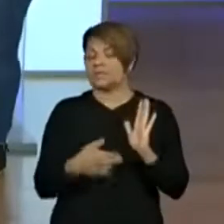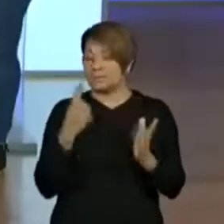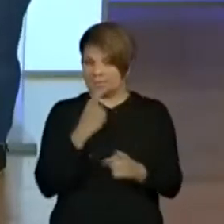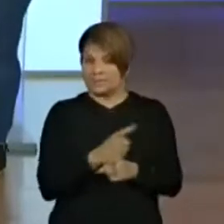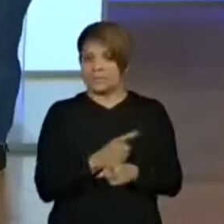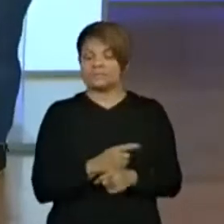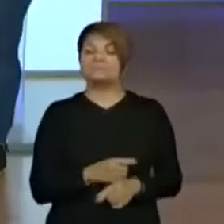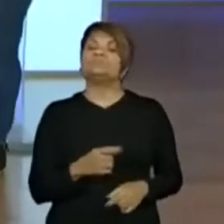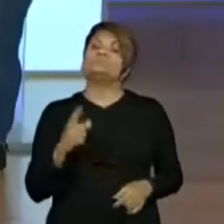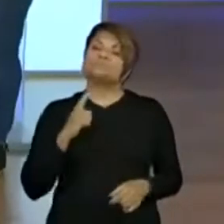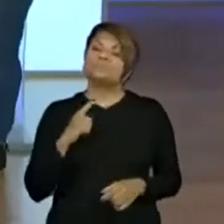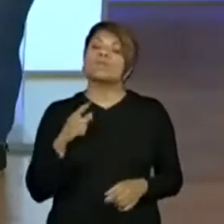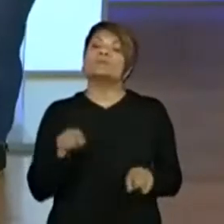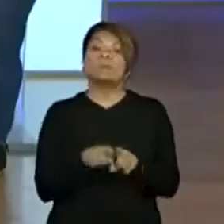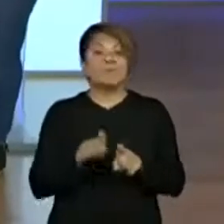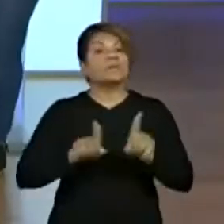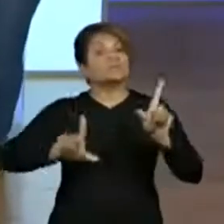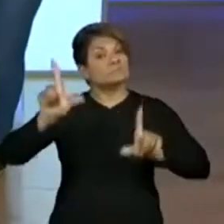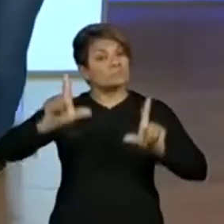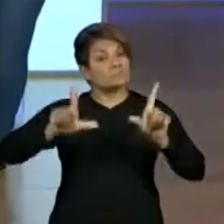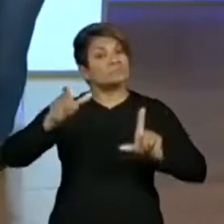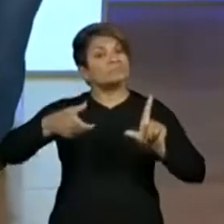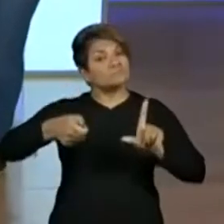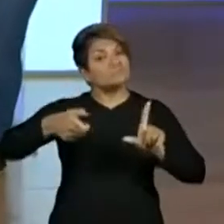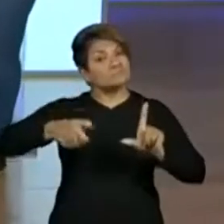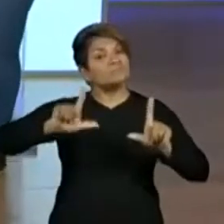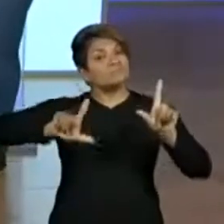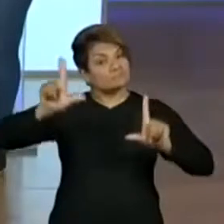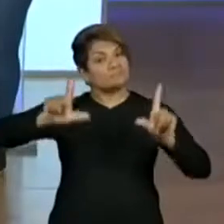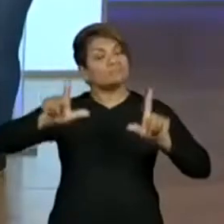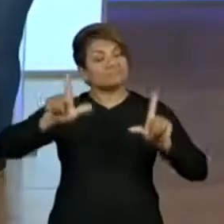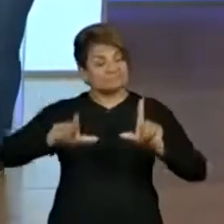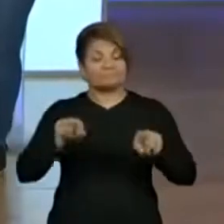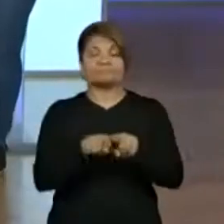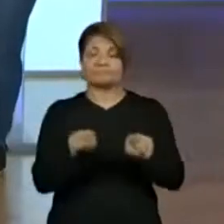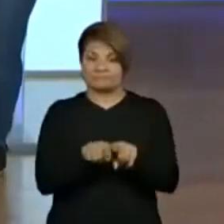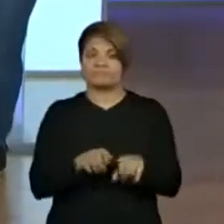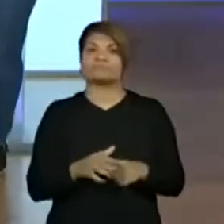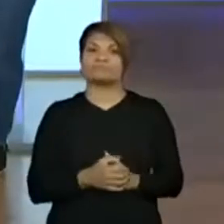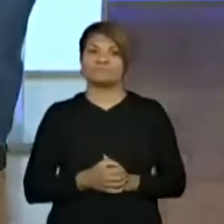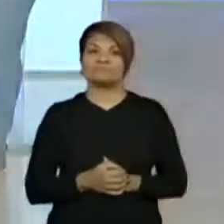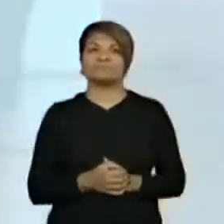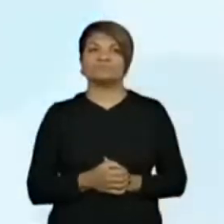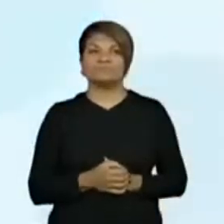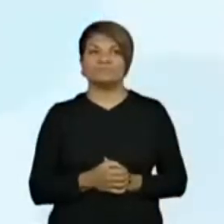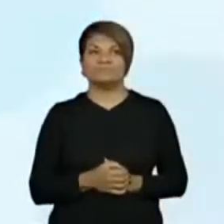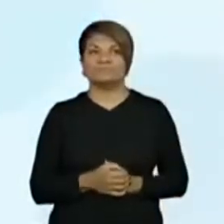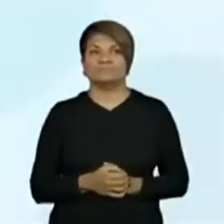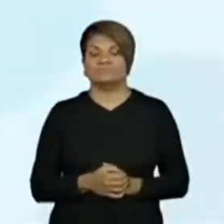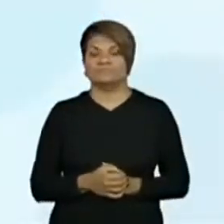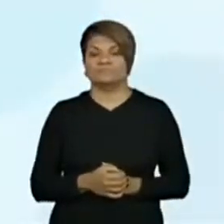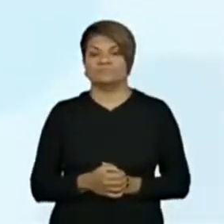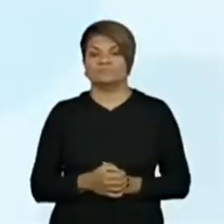que em programas de TV... Sim, Muito bom, Ana Clara. Então, ver lá, Ana Clara. bom, Ana Clara. Onde encontramos?